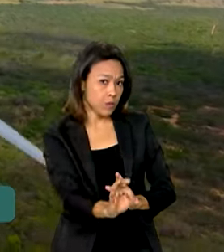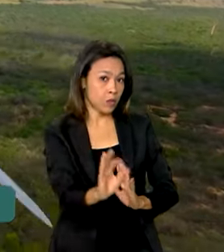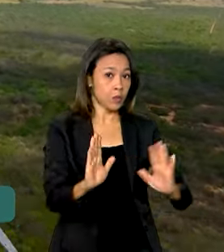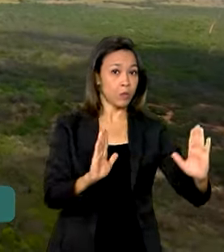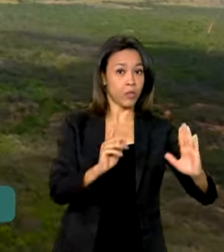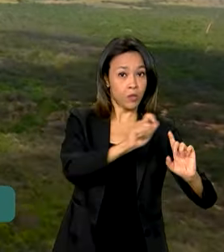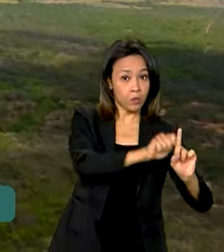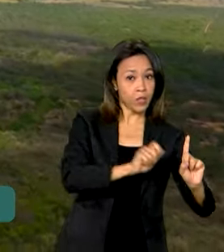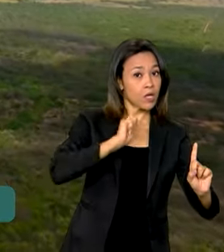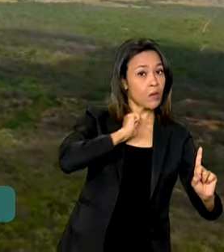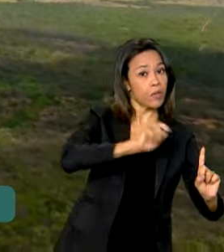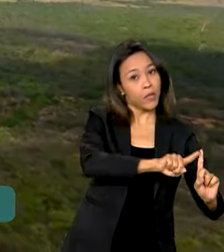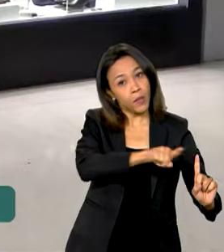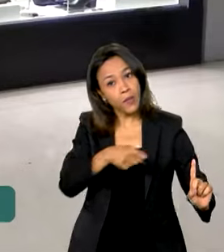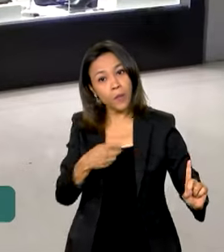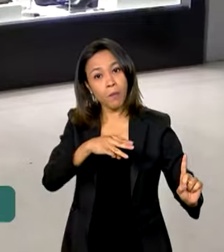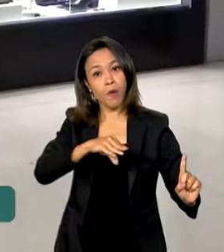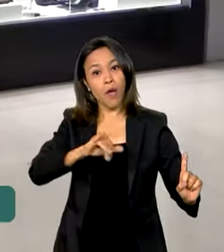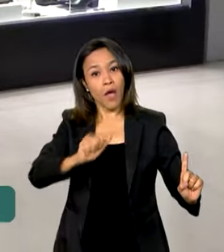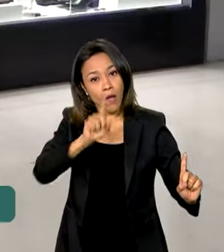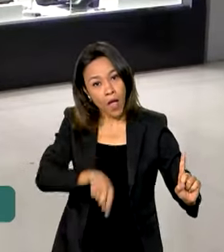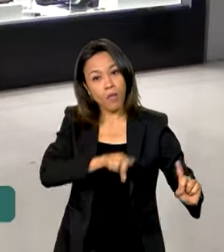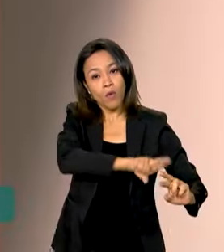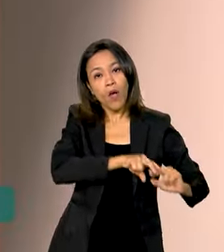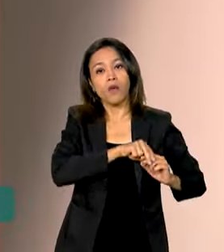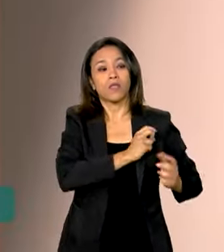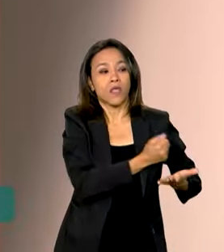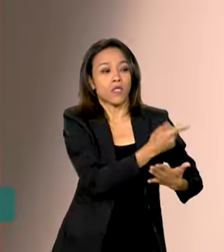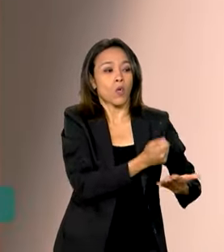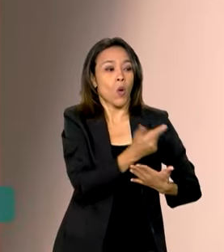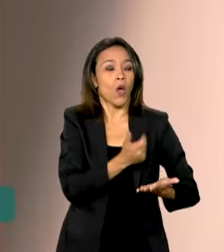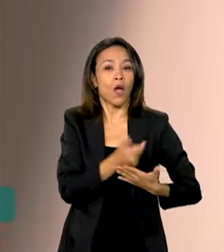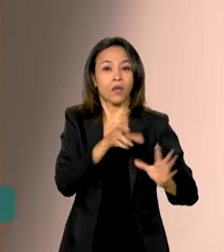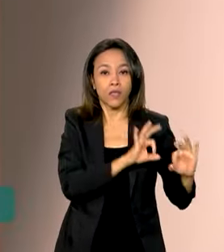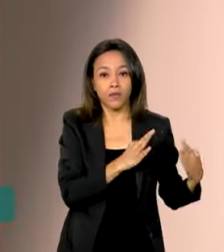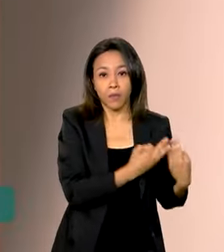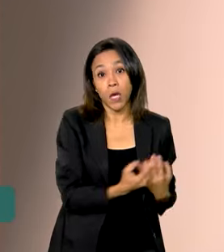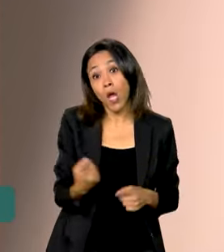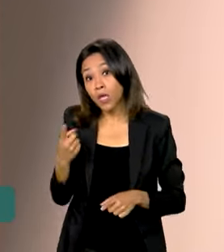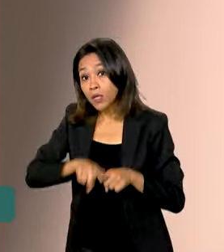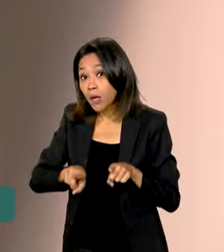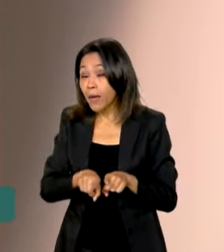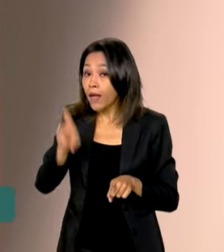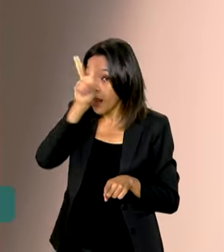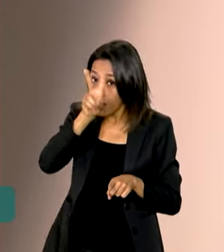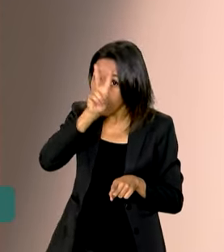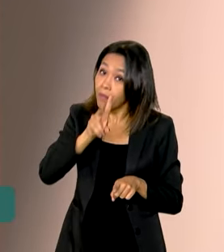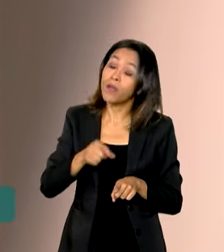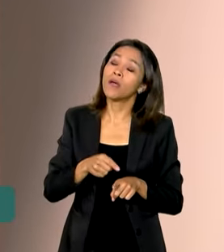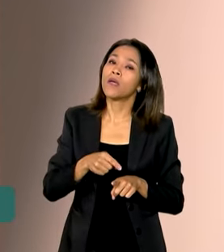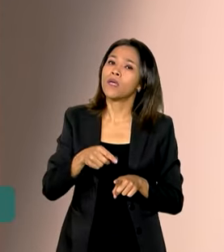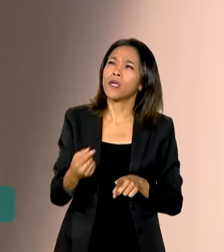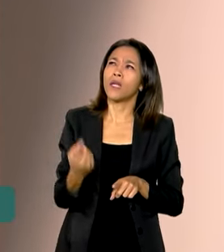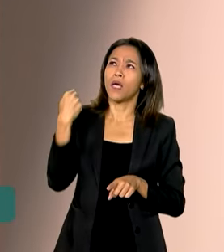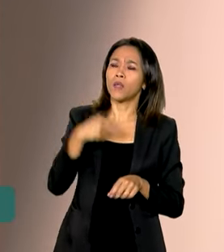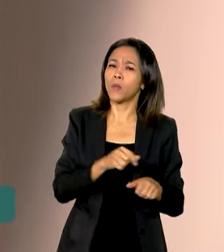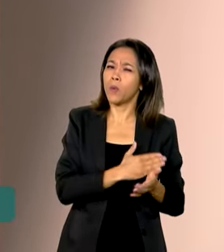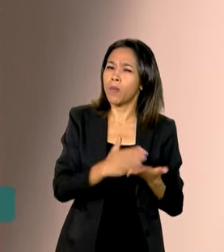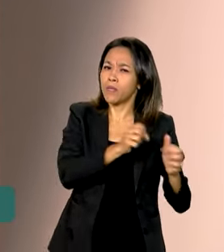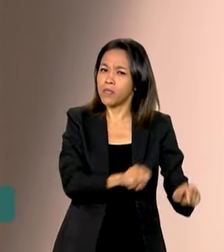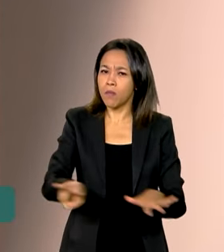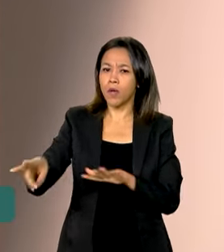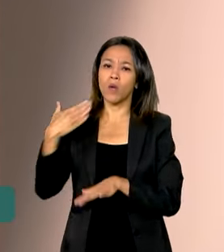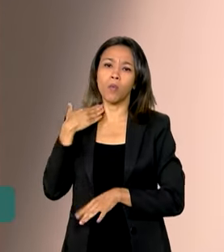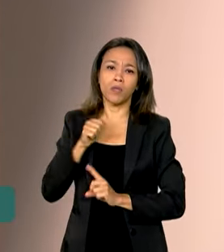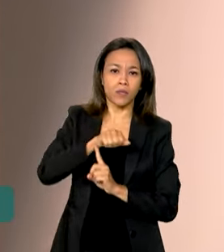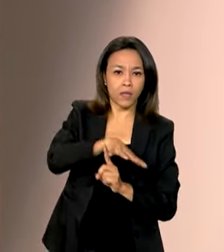abril para maio, puxado pelo consumo das famílias. A gente lembra ainda que no início da semana, o Banco Central também aumentou